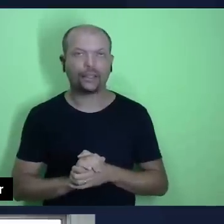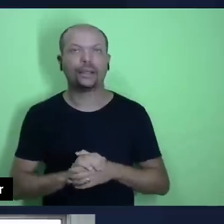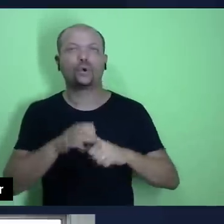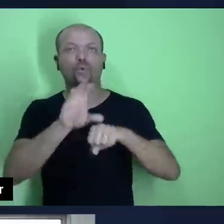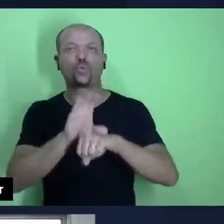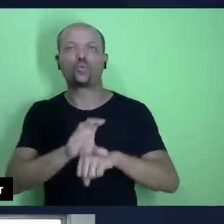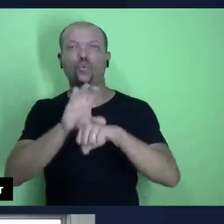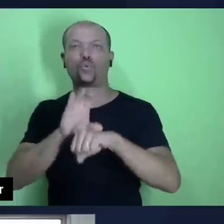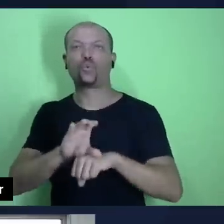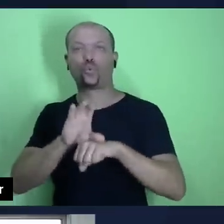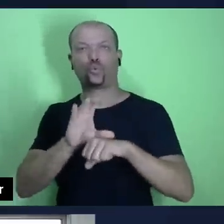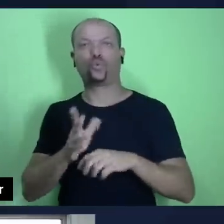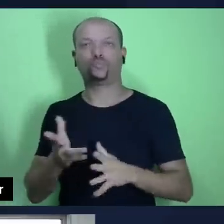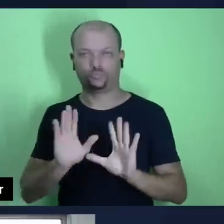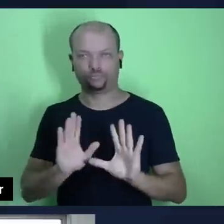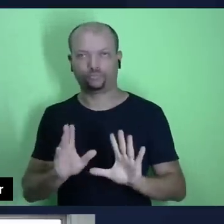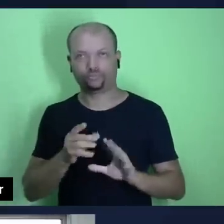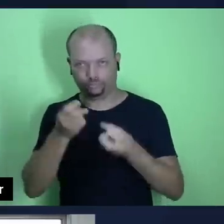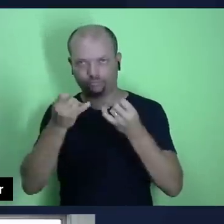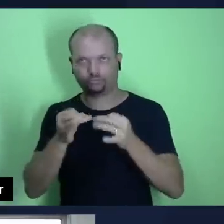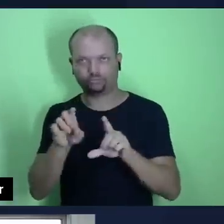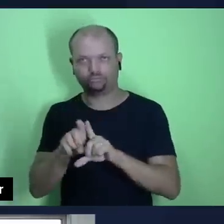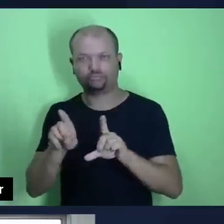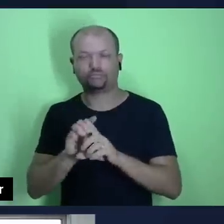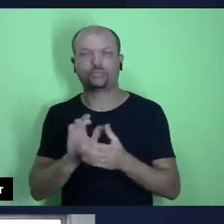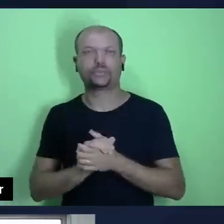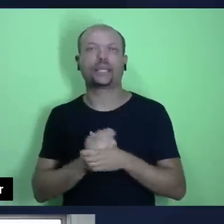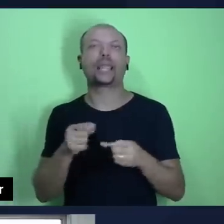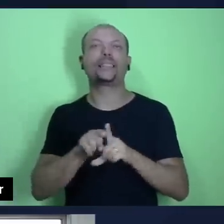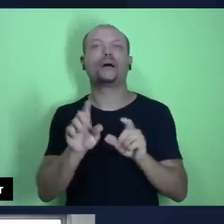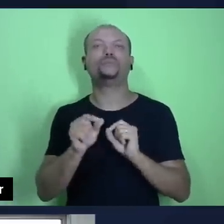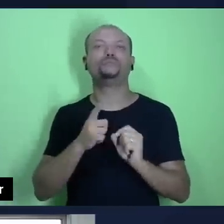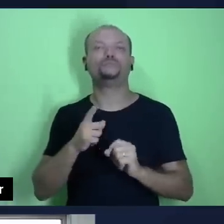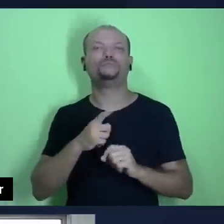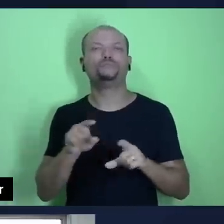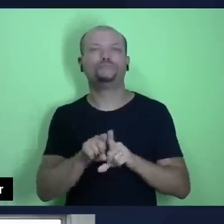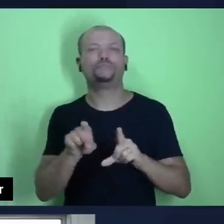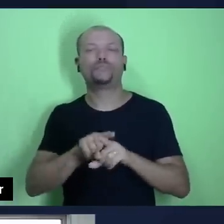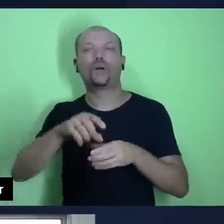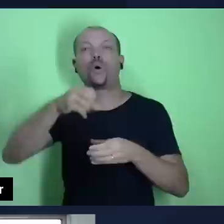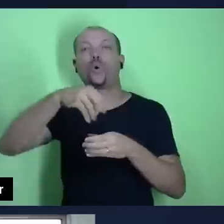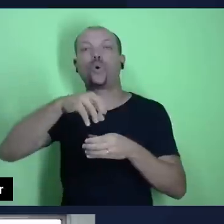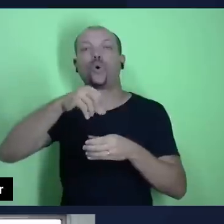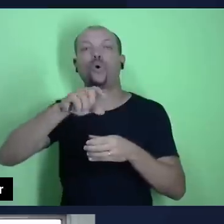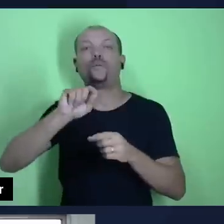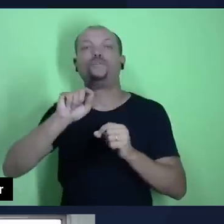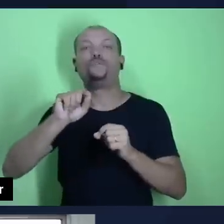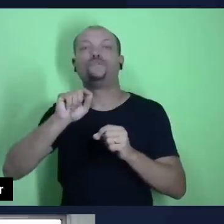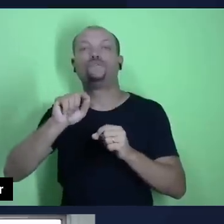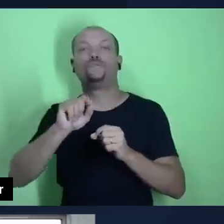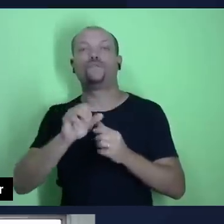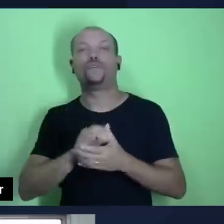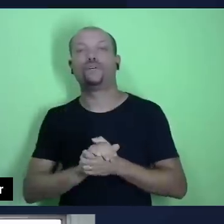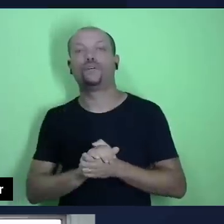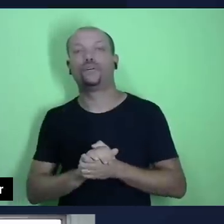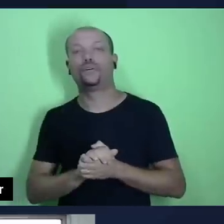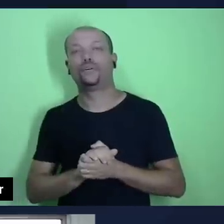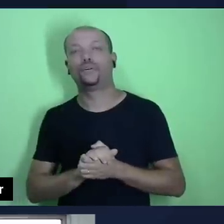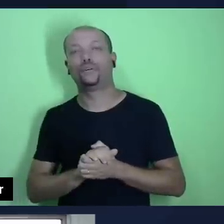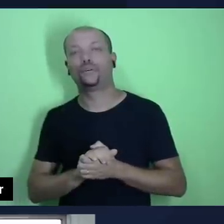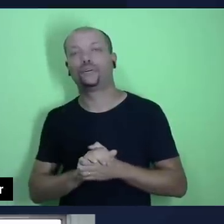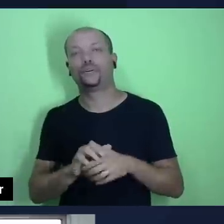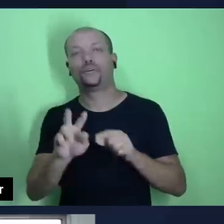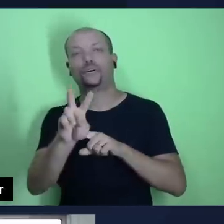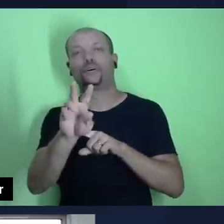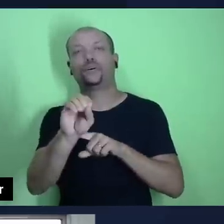gente vai comentar sobre essa oferta ainda. E aí, sim, nós temos a oferta chamada oferta votiva. Esse é o termo que é usado no